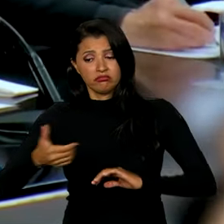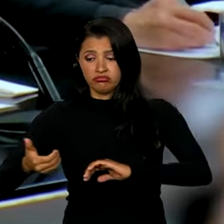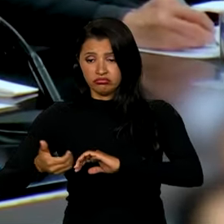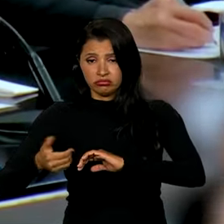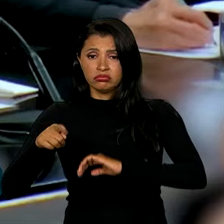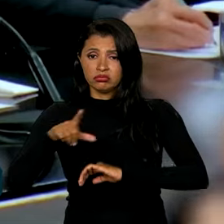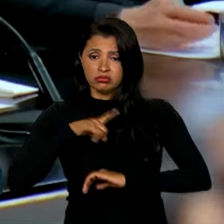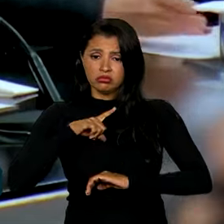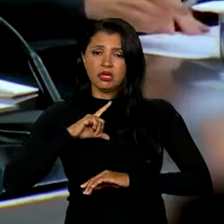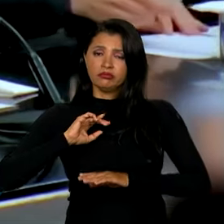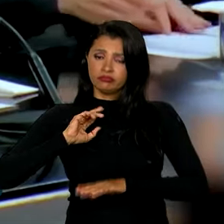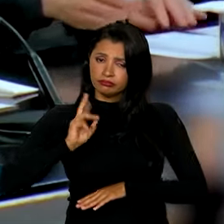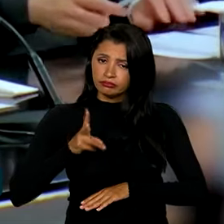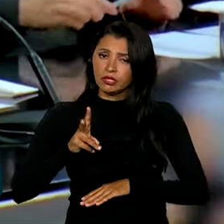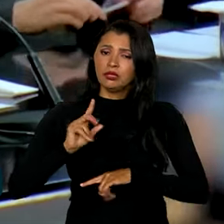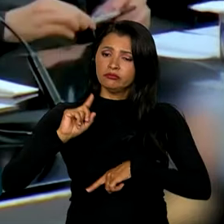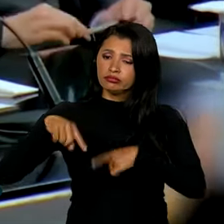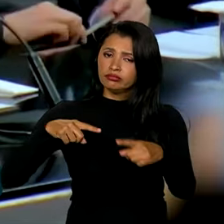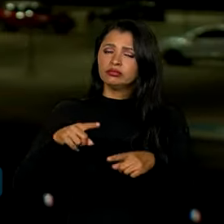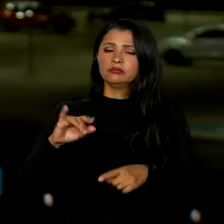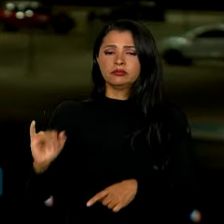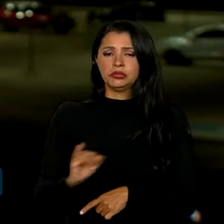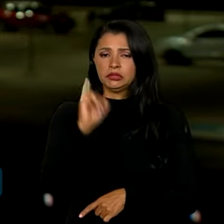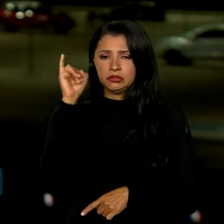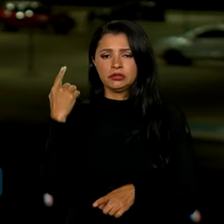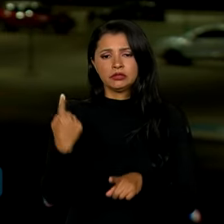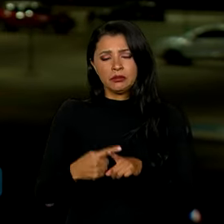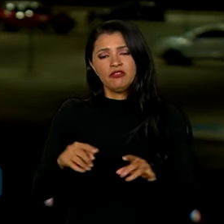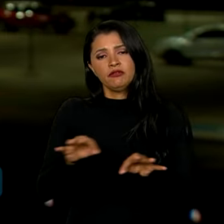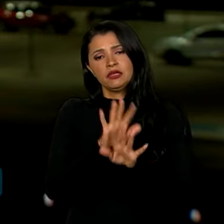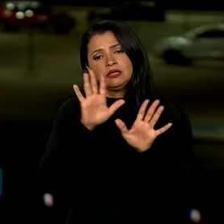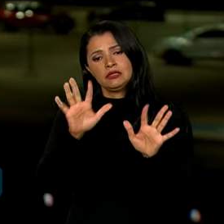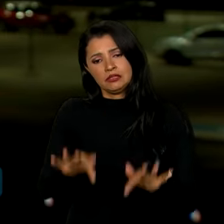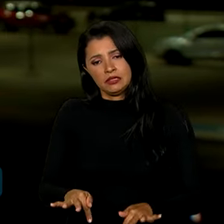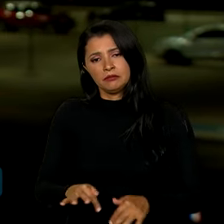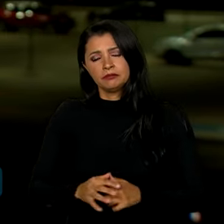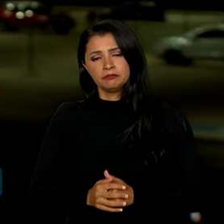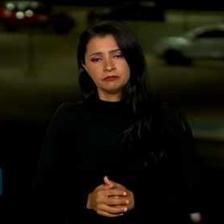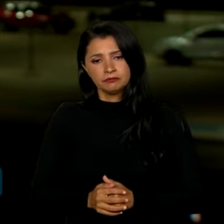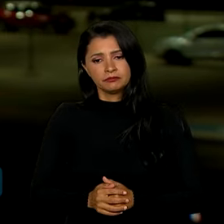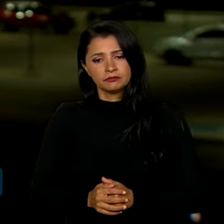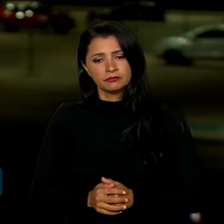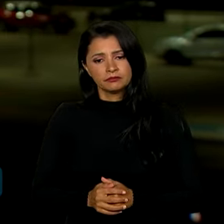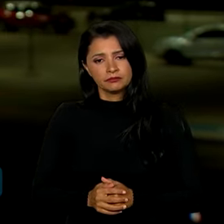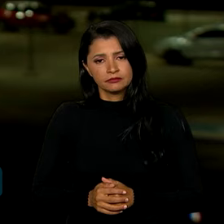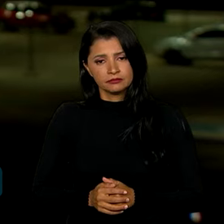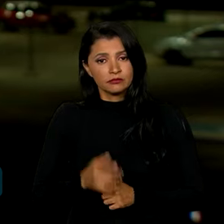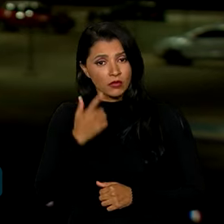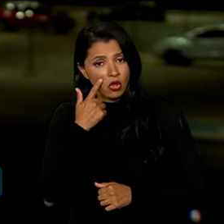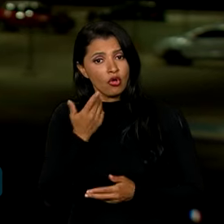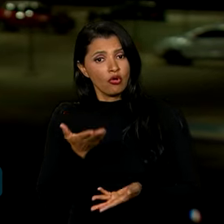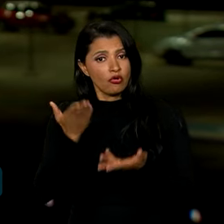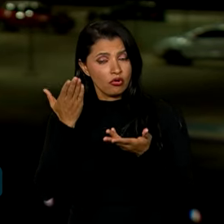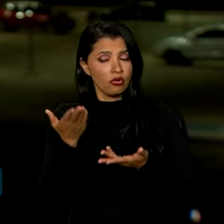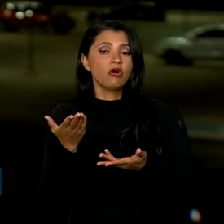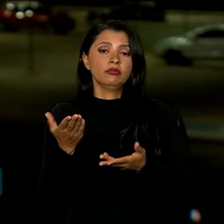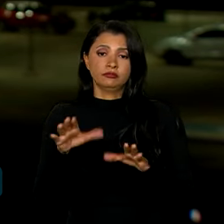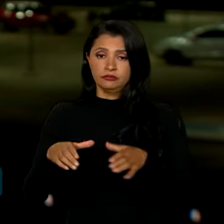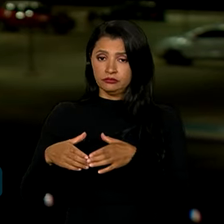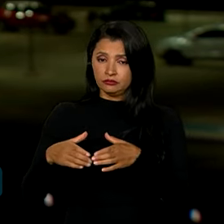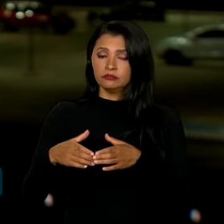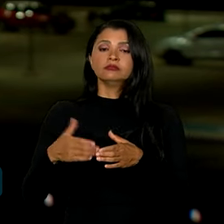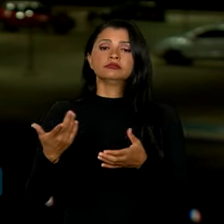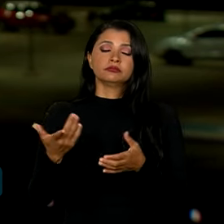dado passos muito importantes para também concluir essa reforma importante. E olha, a Comissão de Constituição e